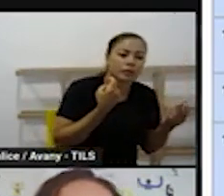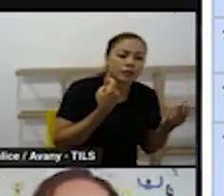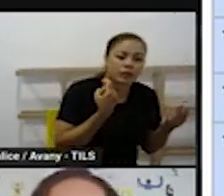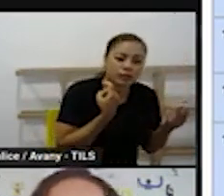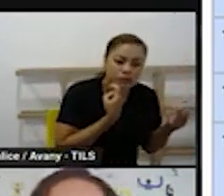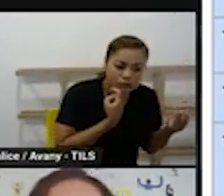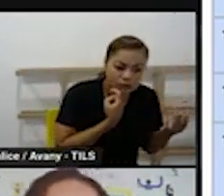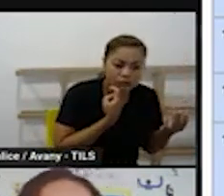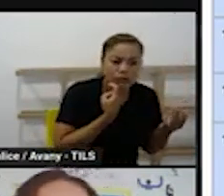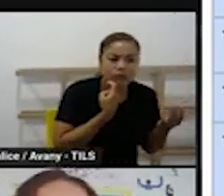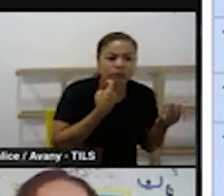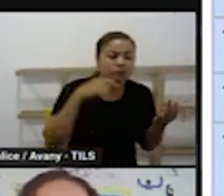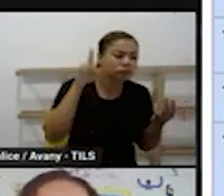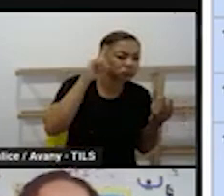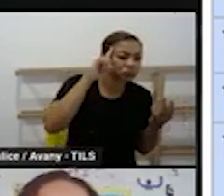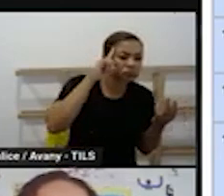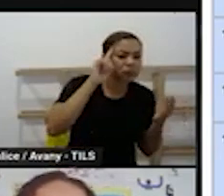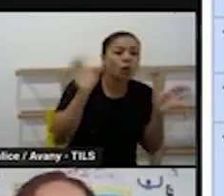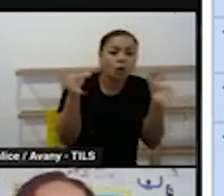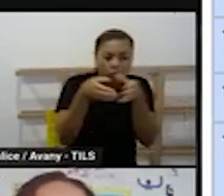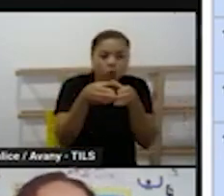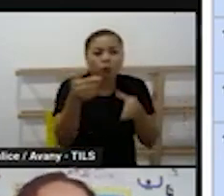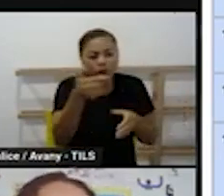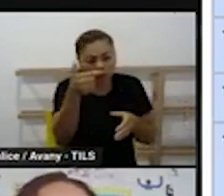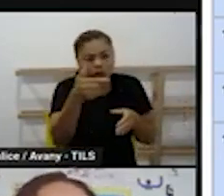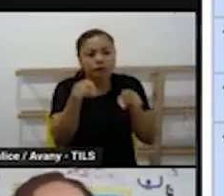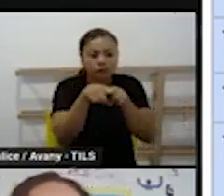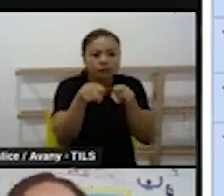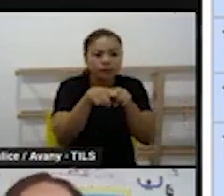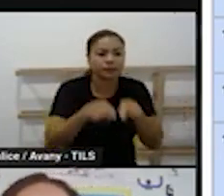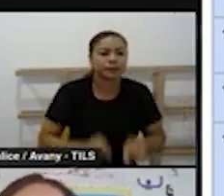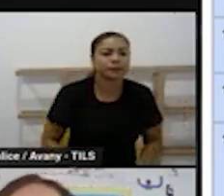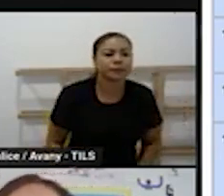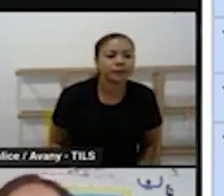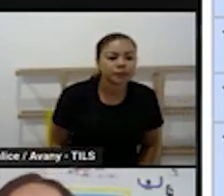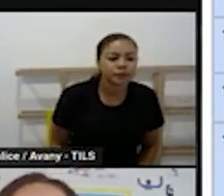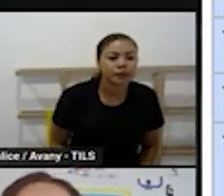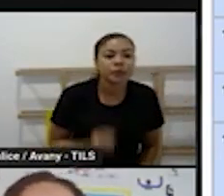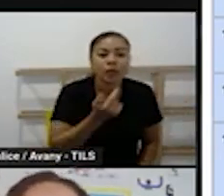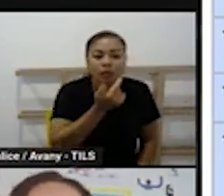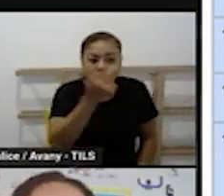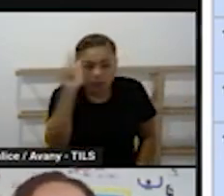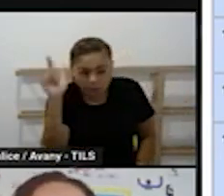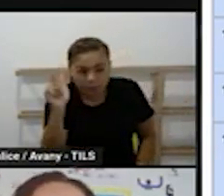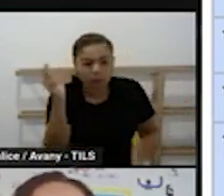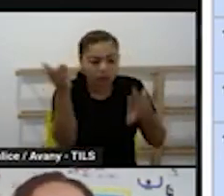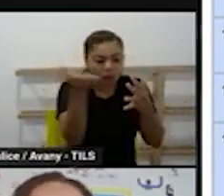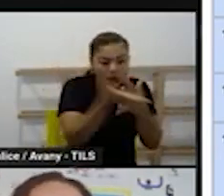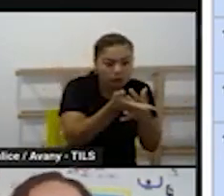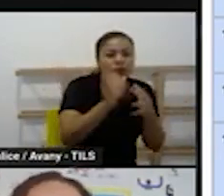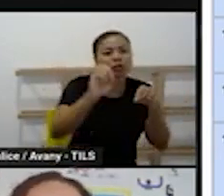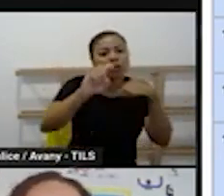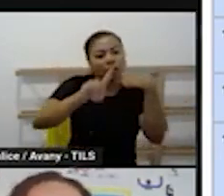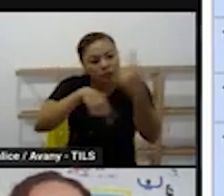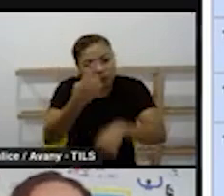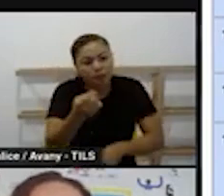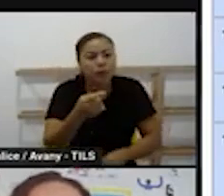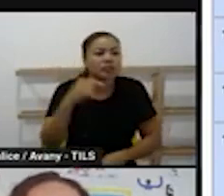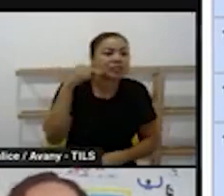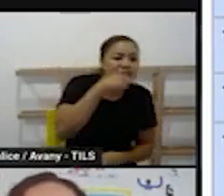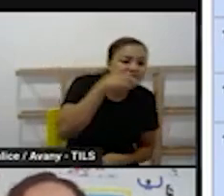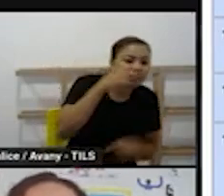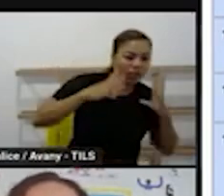que a gente também pode fazer com o grupo 2 aí depois vem a higiene e o lanche depois vem o